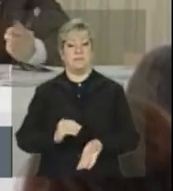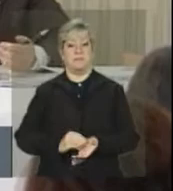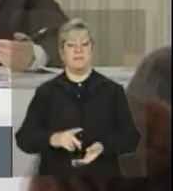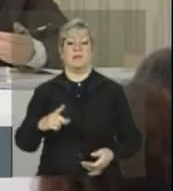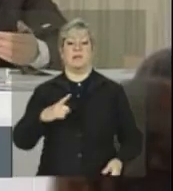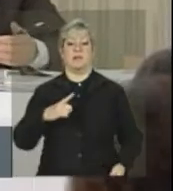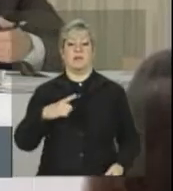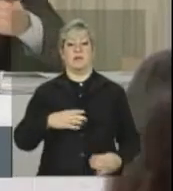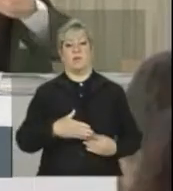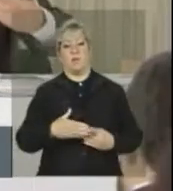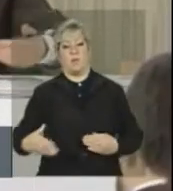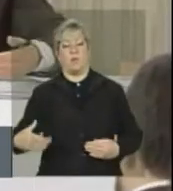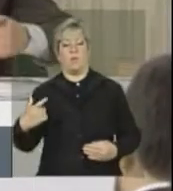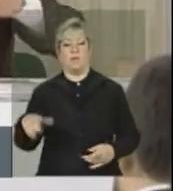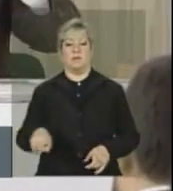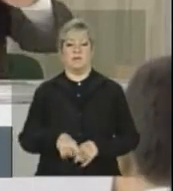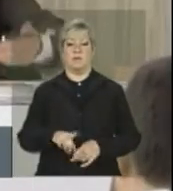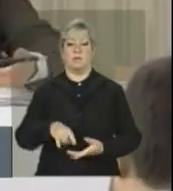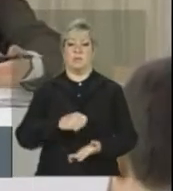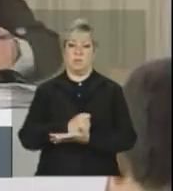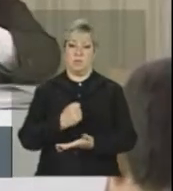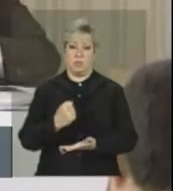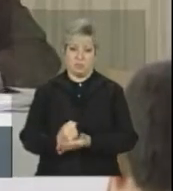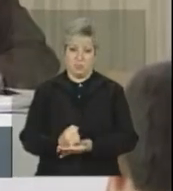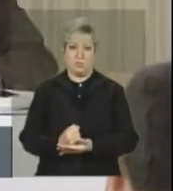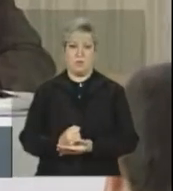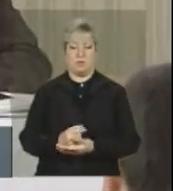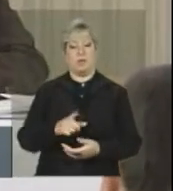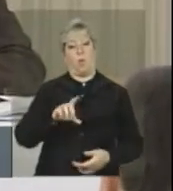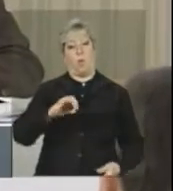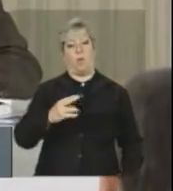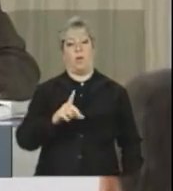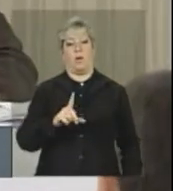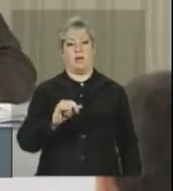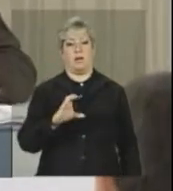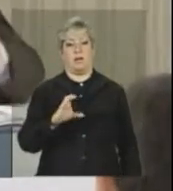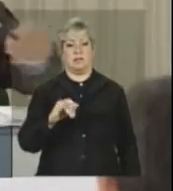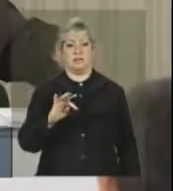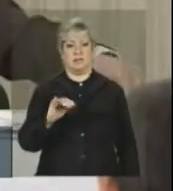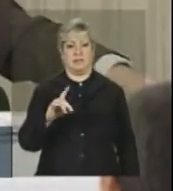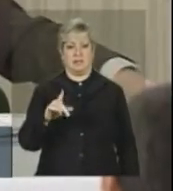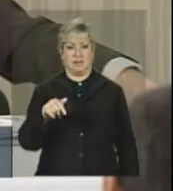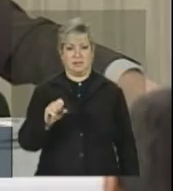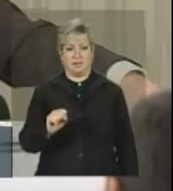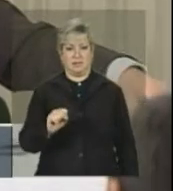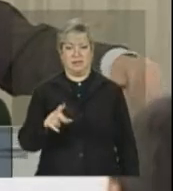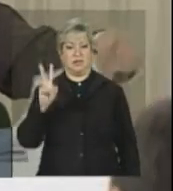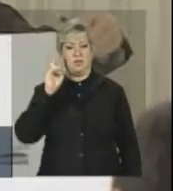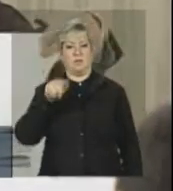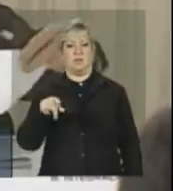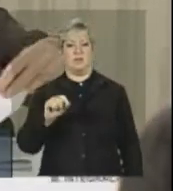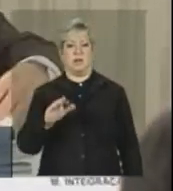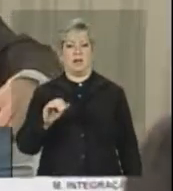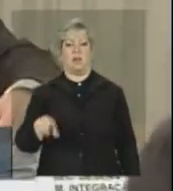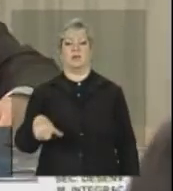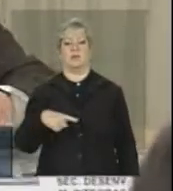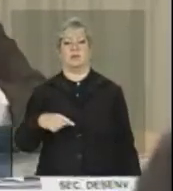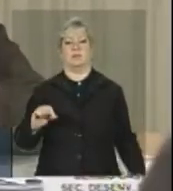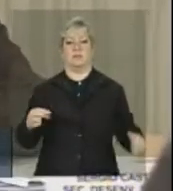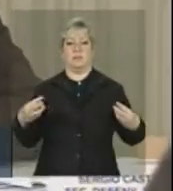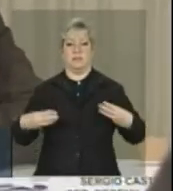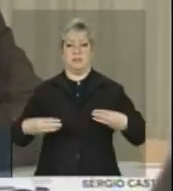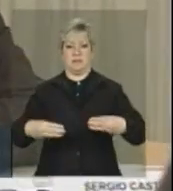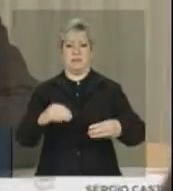,7 mil estão contratadas ou licitadas. No caso do Ministério da